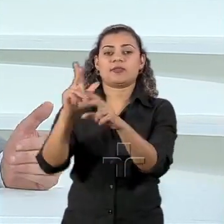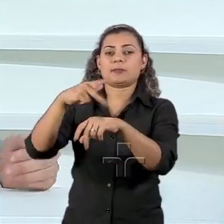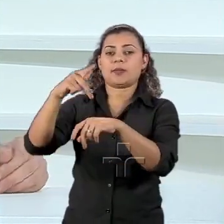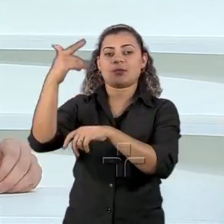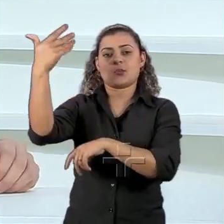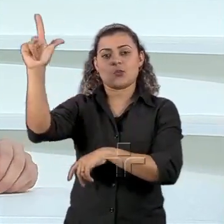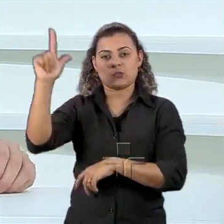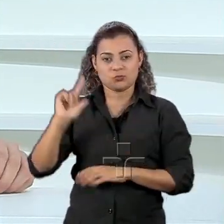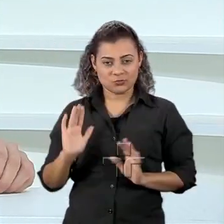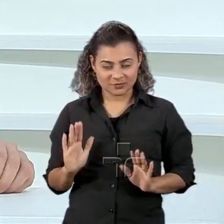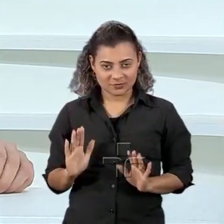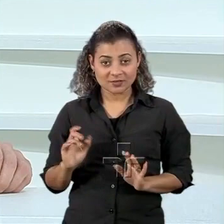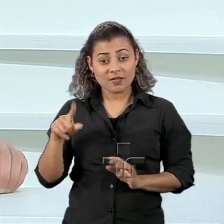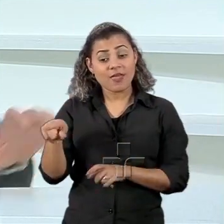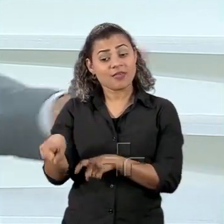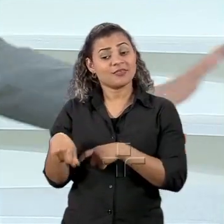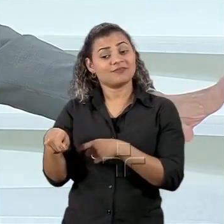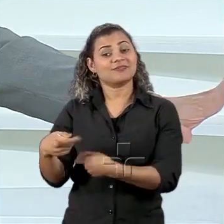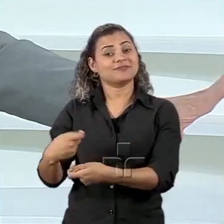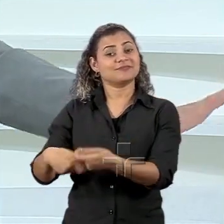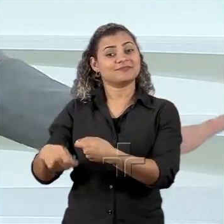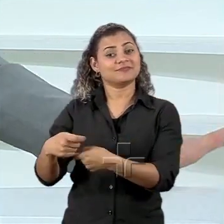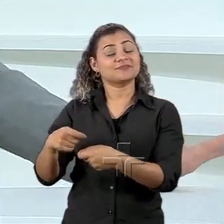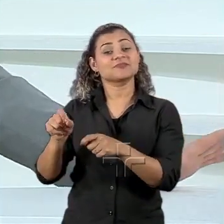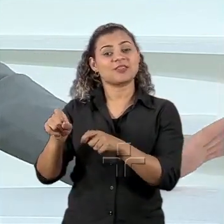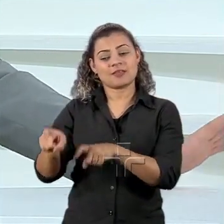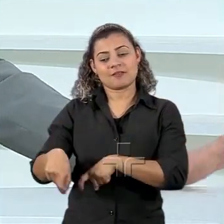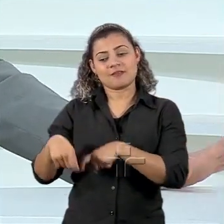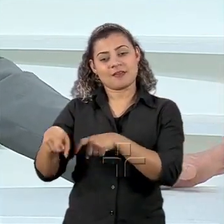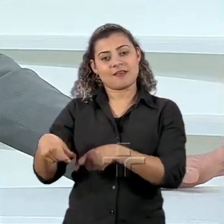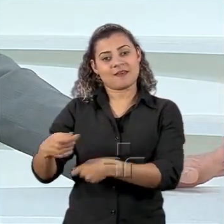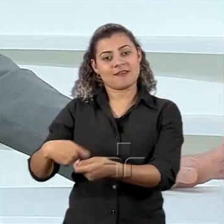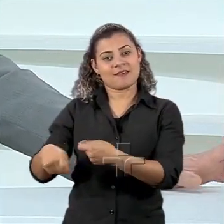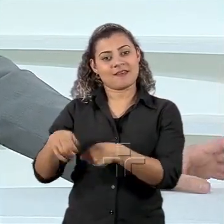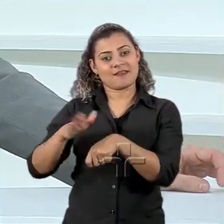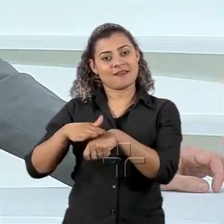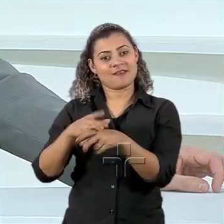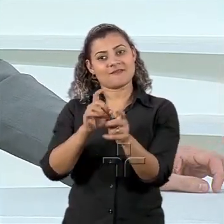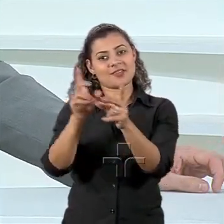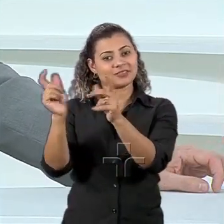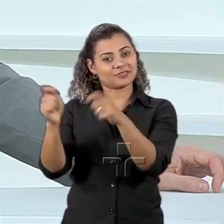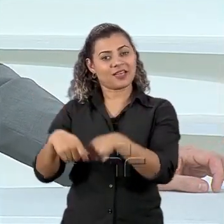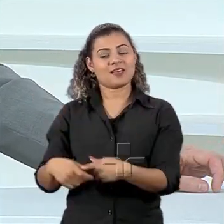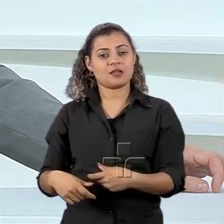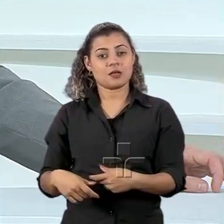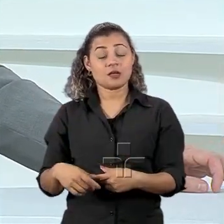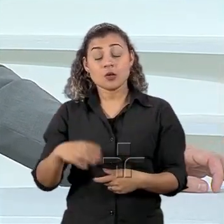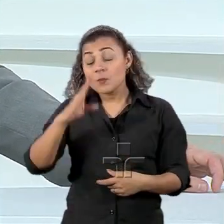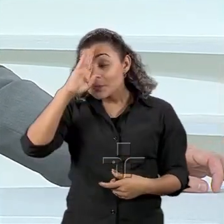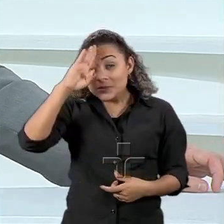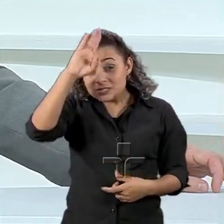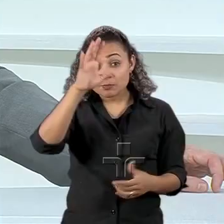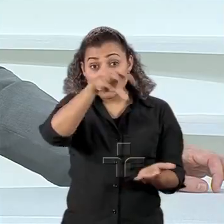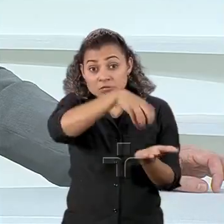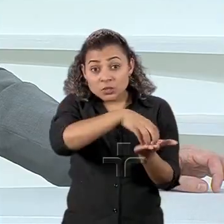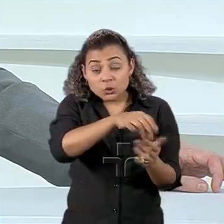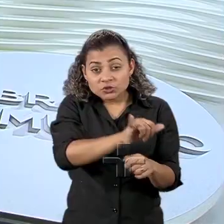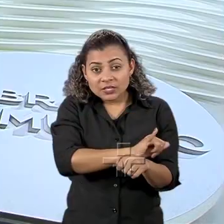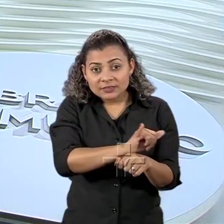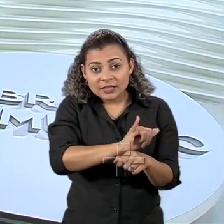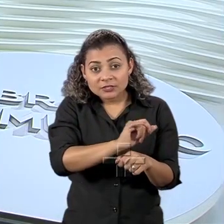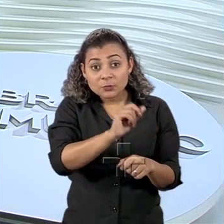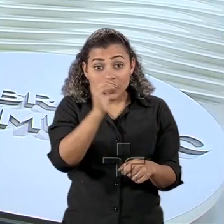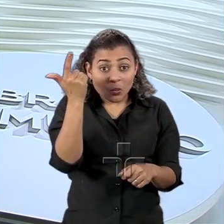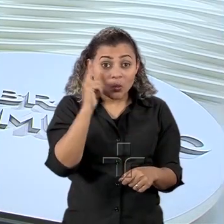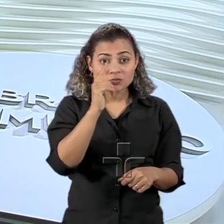A agroindústria, o agronegócio. O Jorge está falando aqui nos setores estratégicos. O setor mais estratégico para a nossa economia, para a